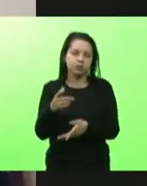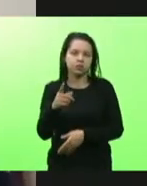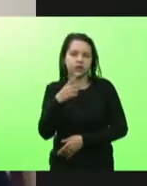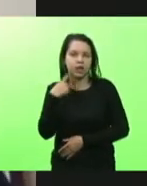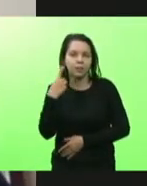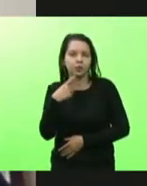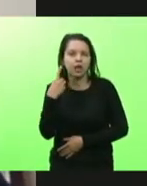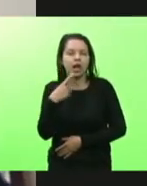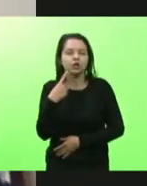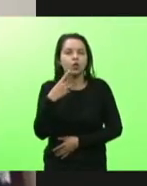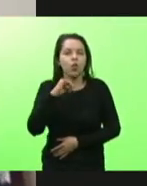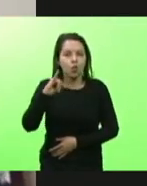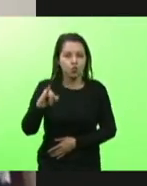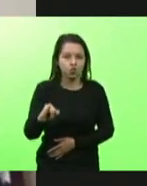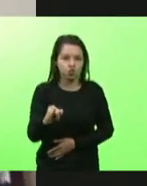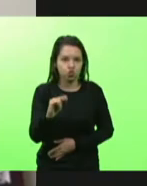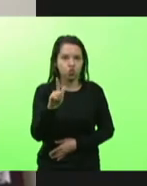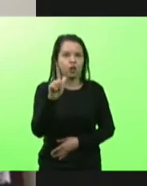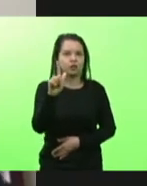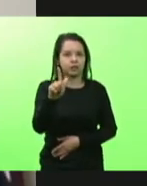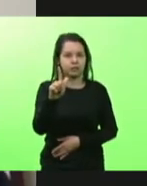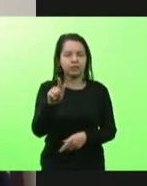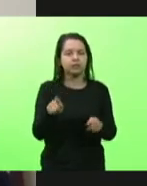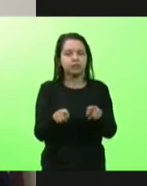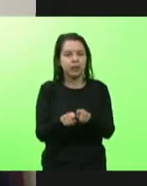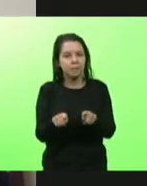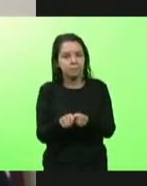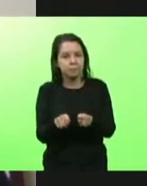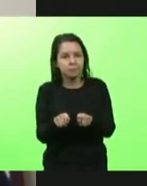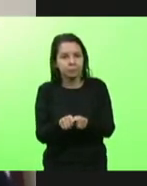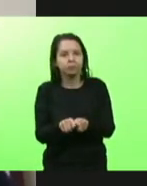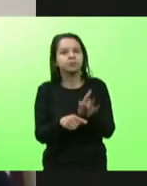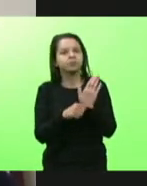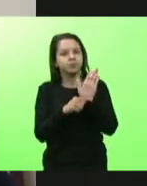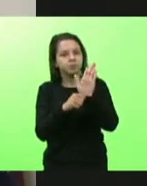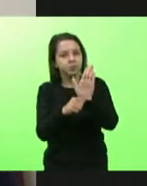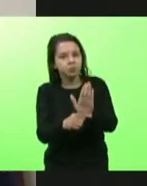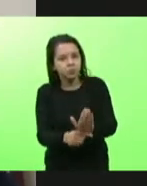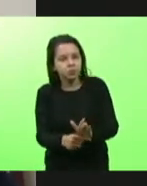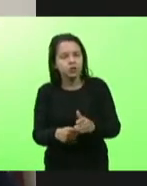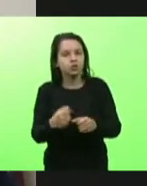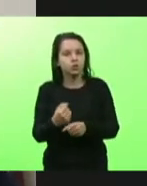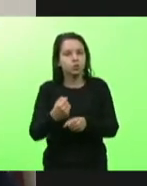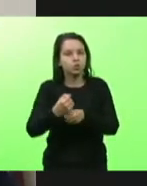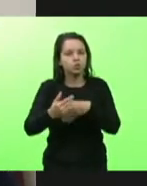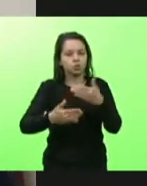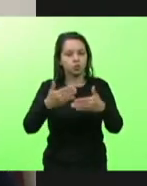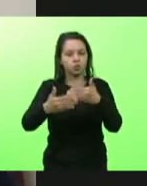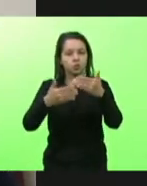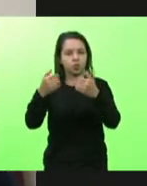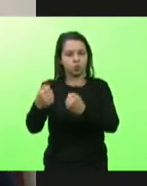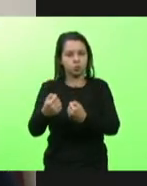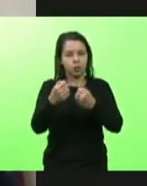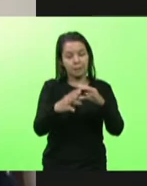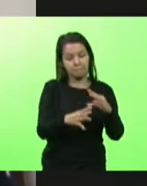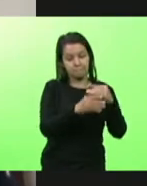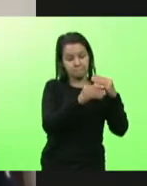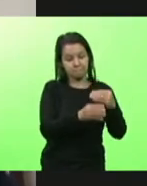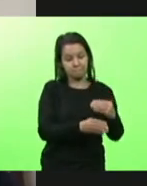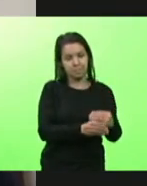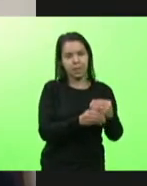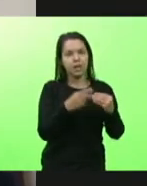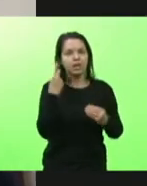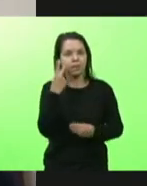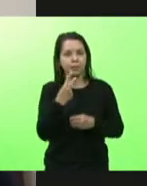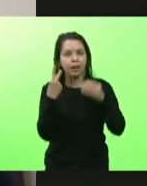Júlio Garcia, que também ajudou a construir a imposição das emendas parlamentares,